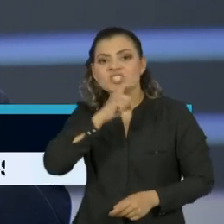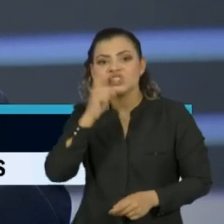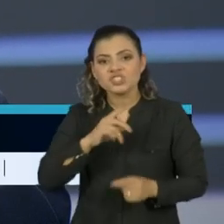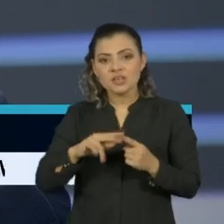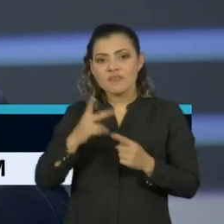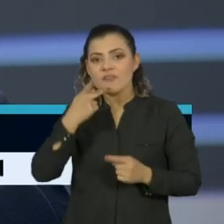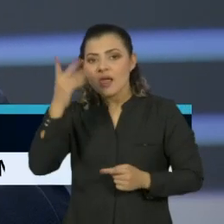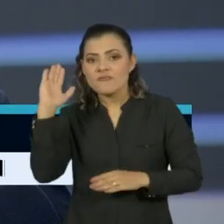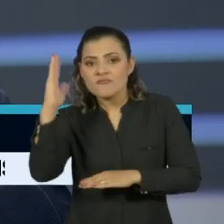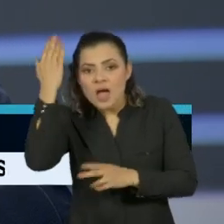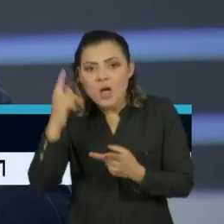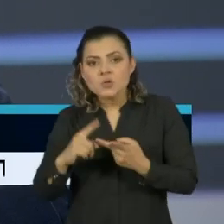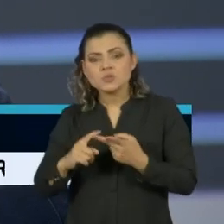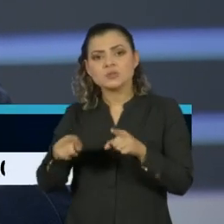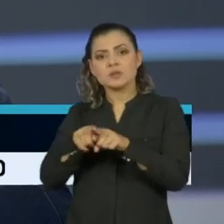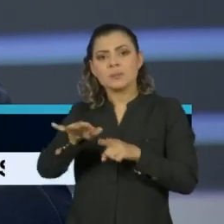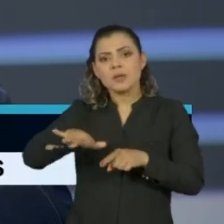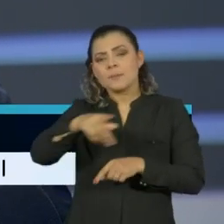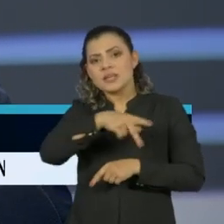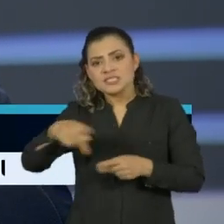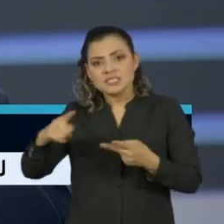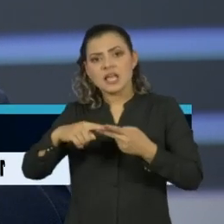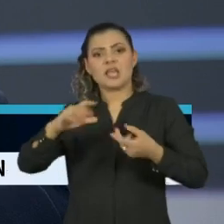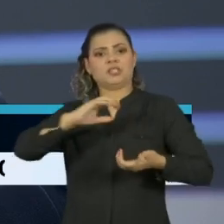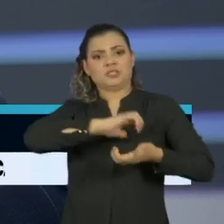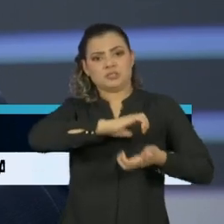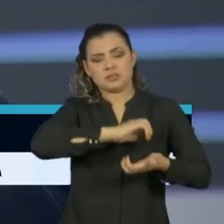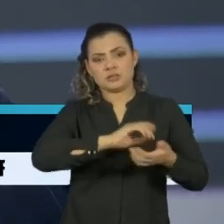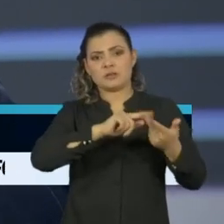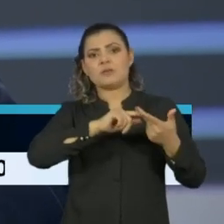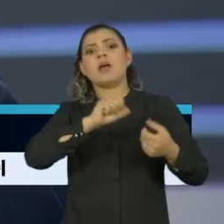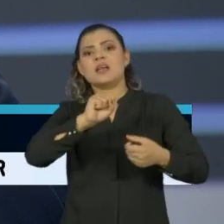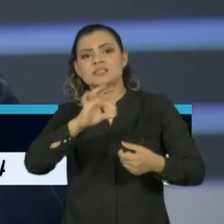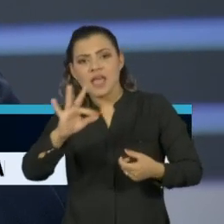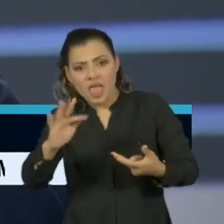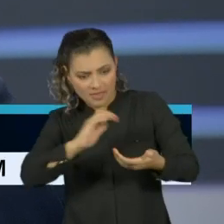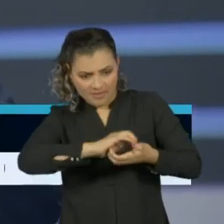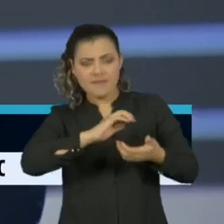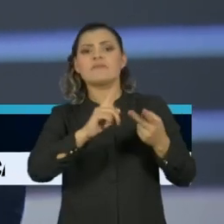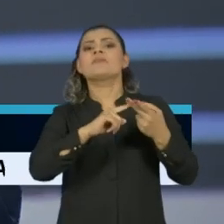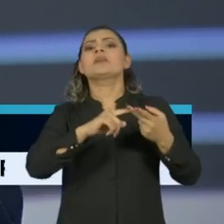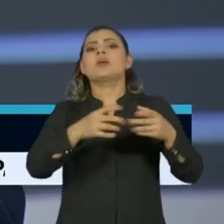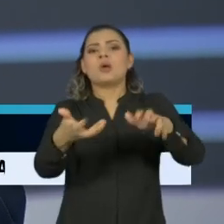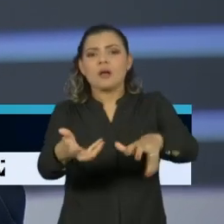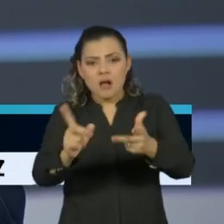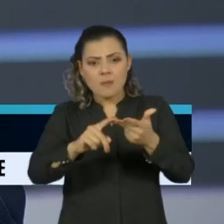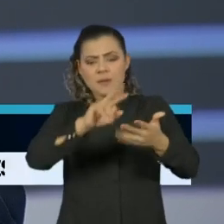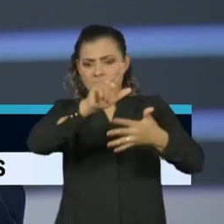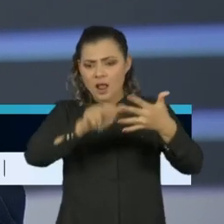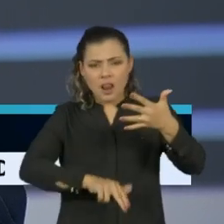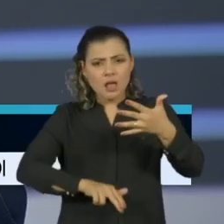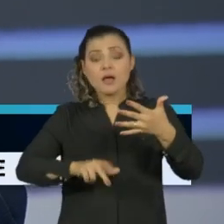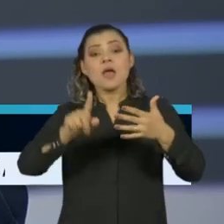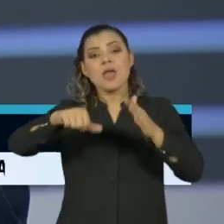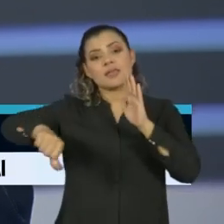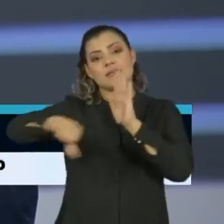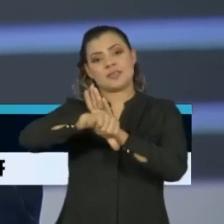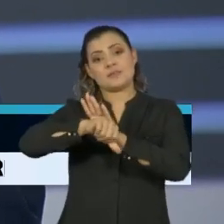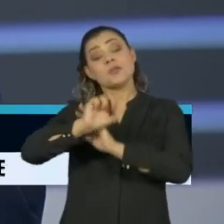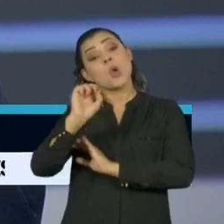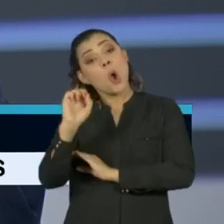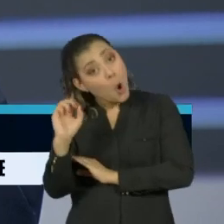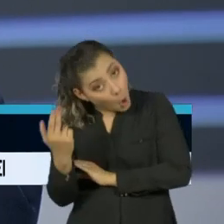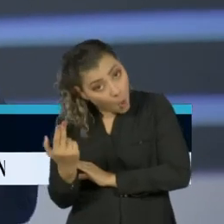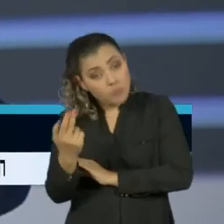difamar o presidente da República, o Senado, o presidente da Câmara, o Supremo Tribunal Federal imputando falta definida como crime, ou